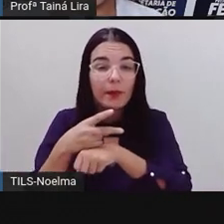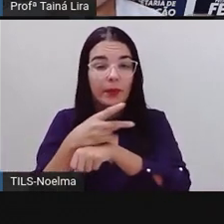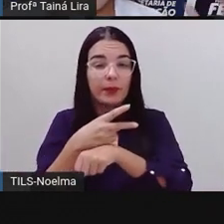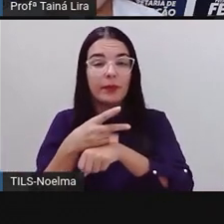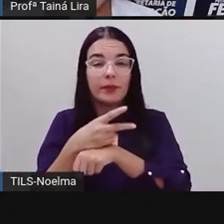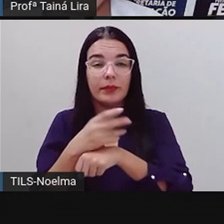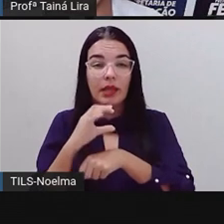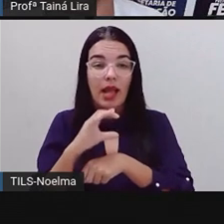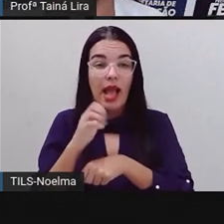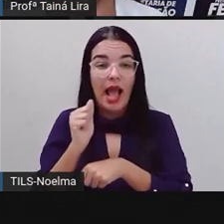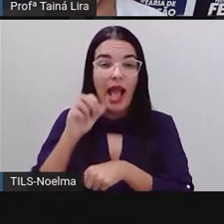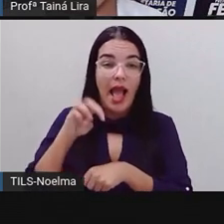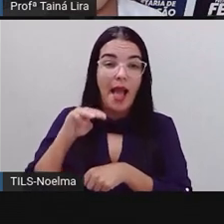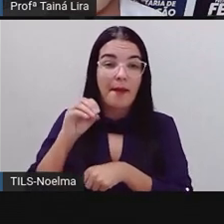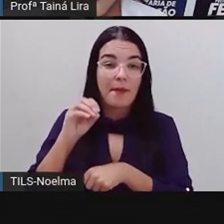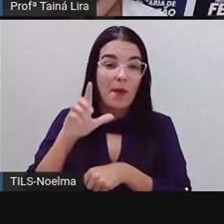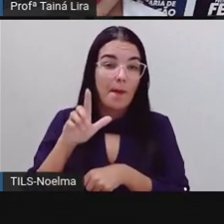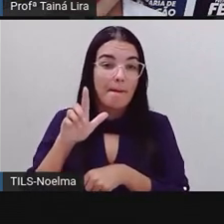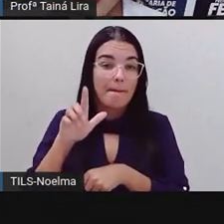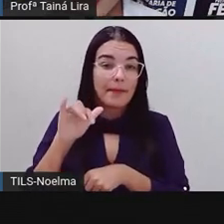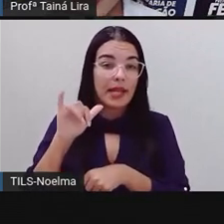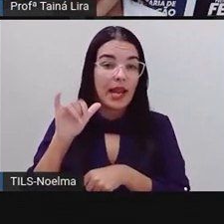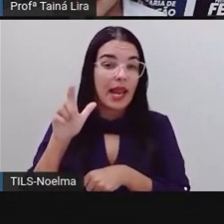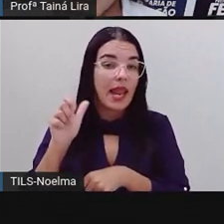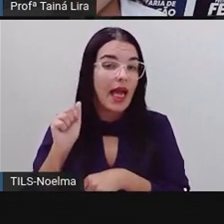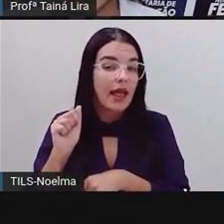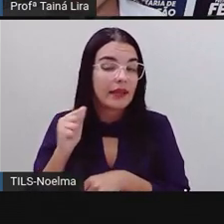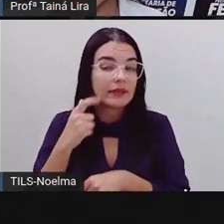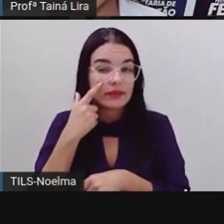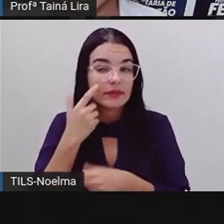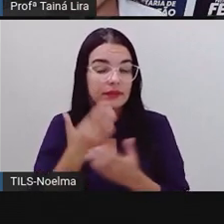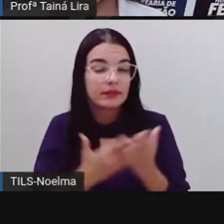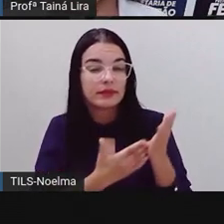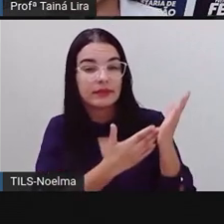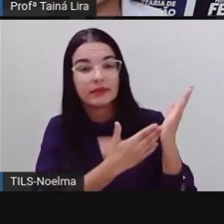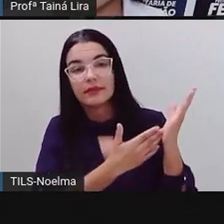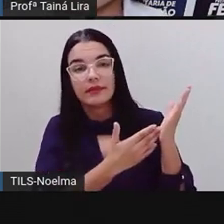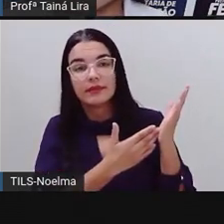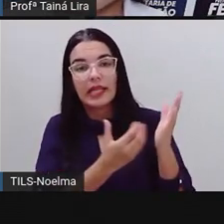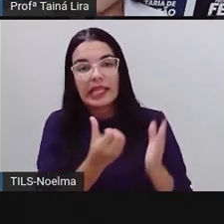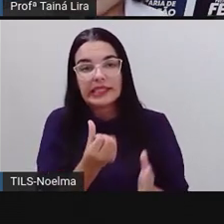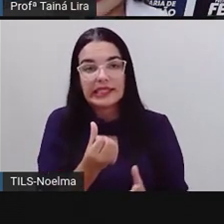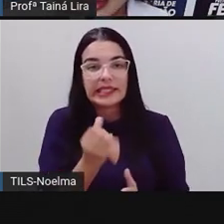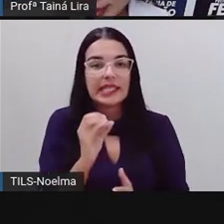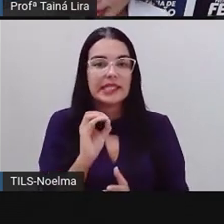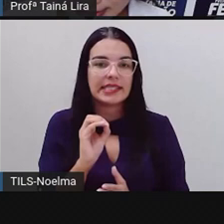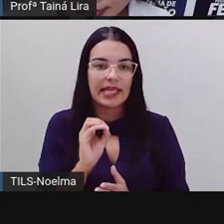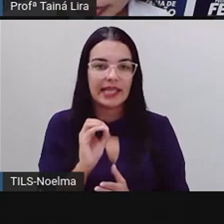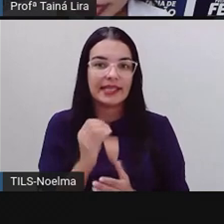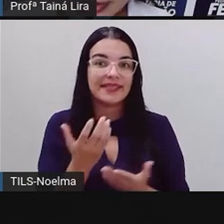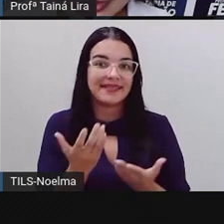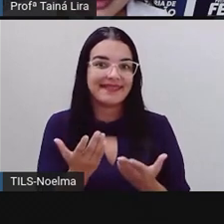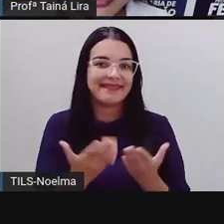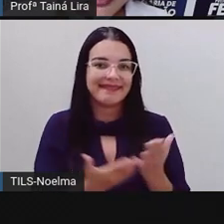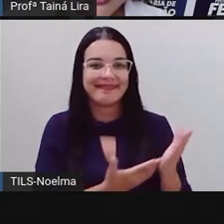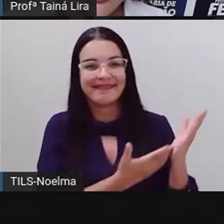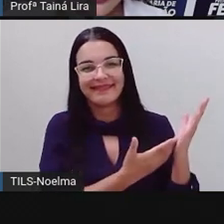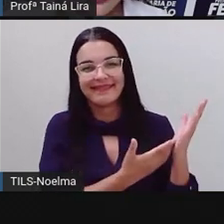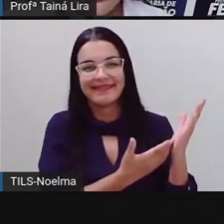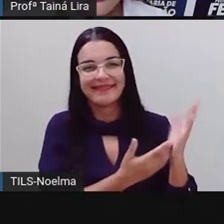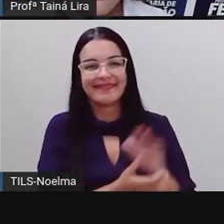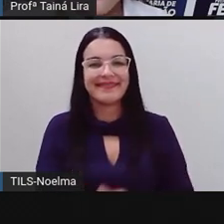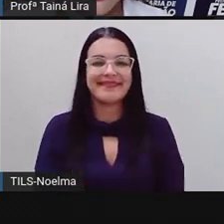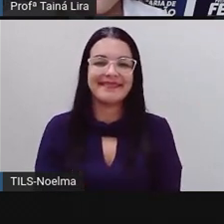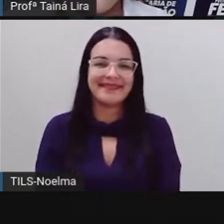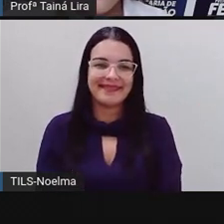camomila, que começa com C de casa, ó, e encontra ali 60, né? Então, ó, 60